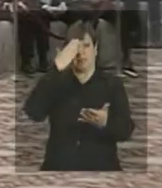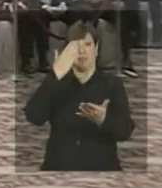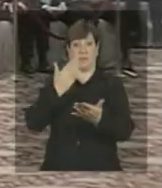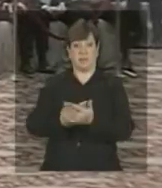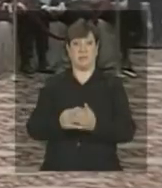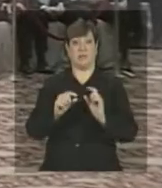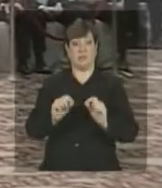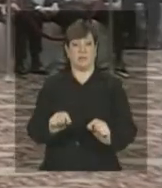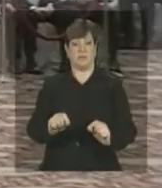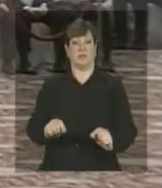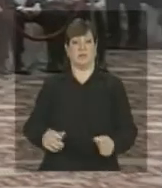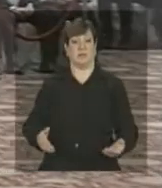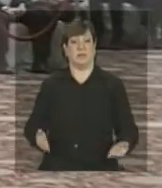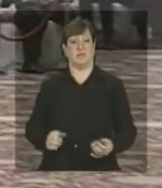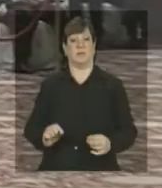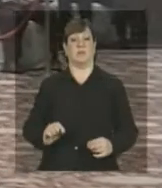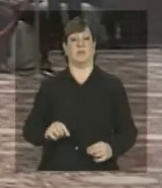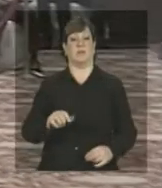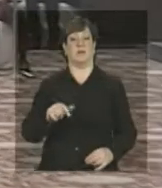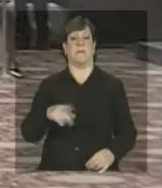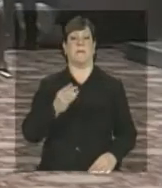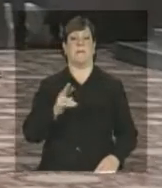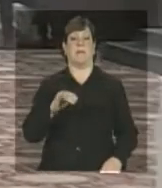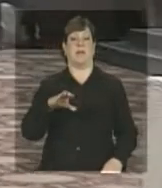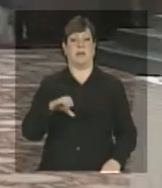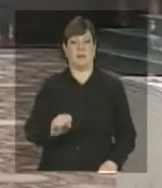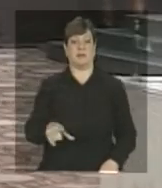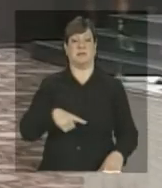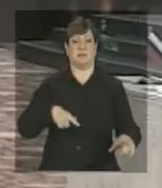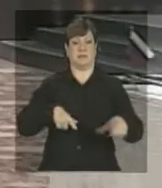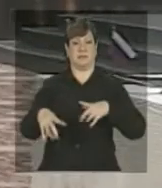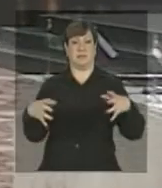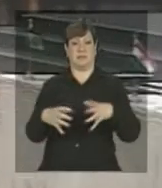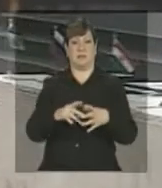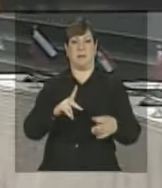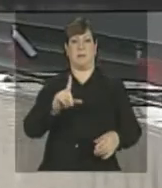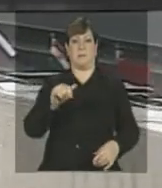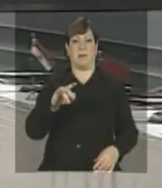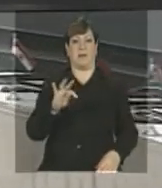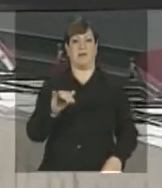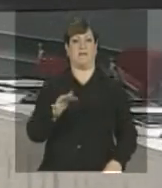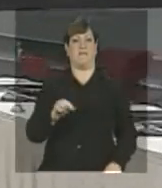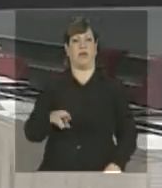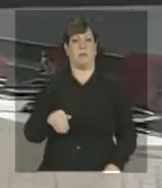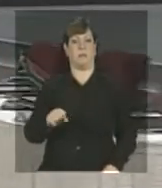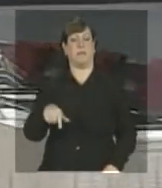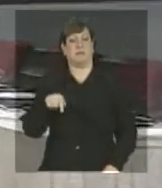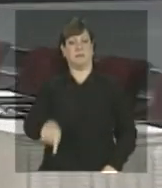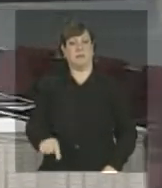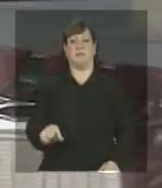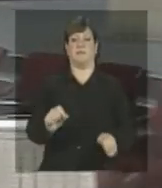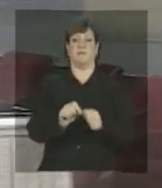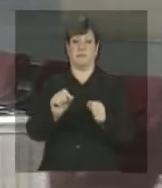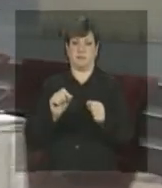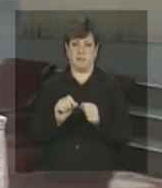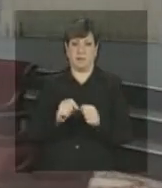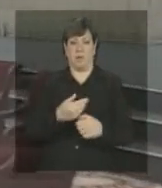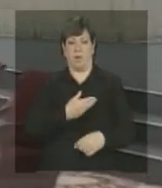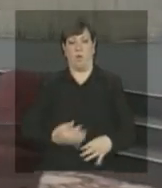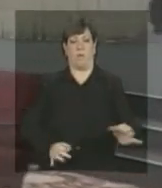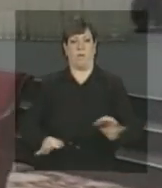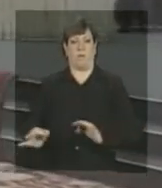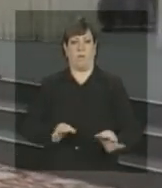que a atuação coordenada dos BRICS, a plataforma BRICS, confere novo equilíbrio à governança